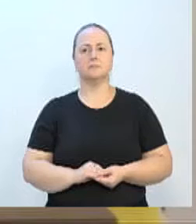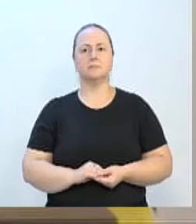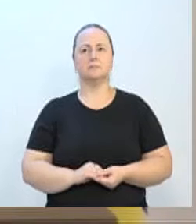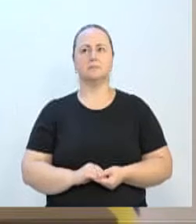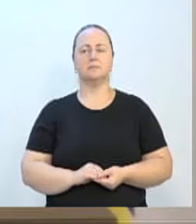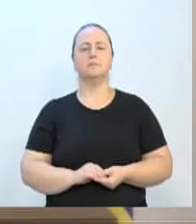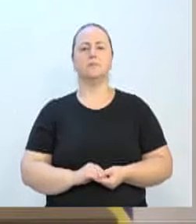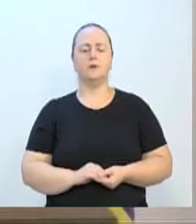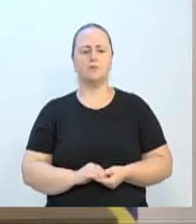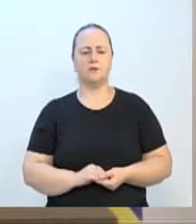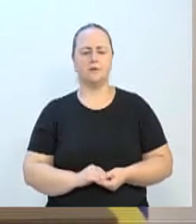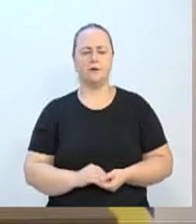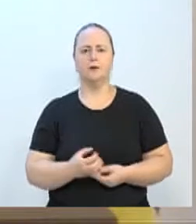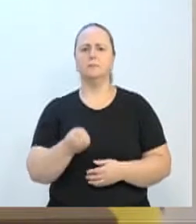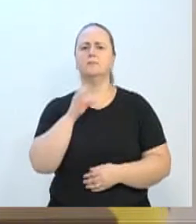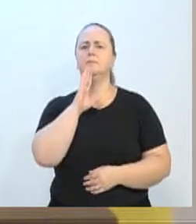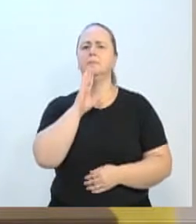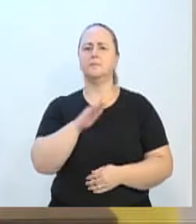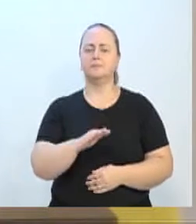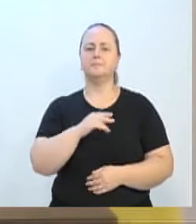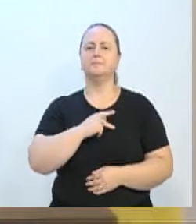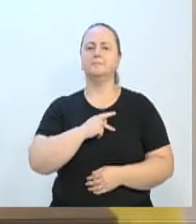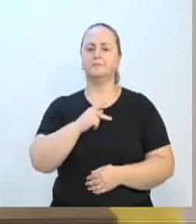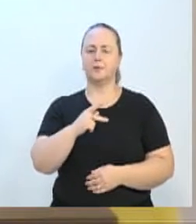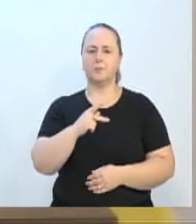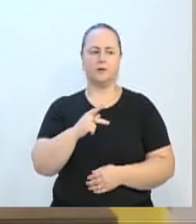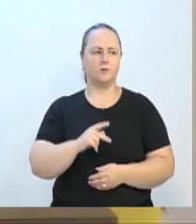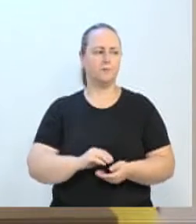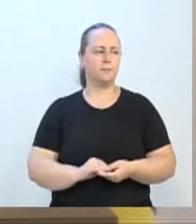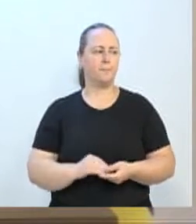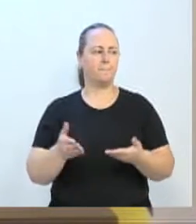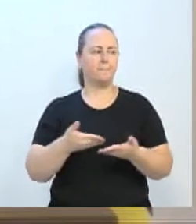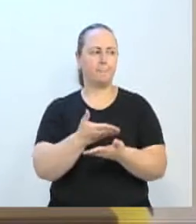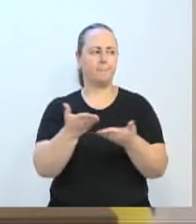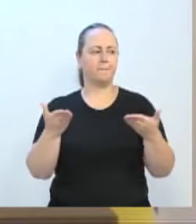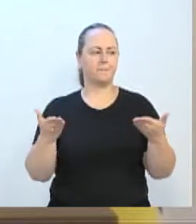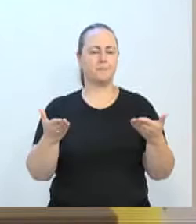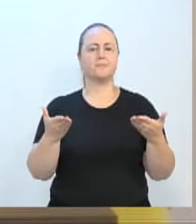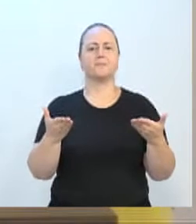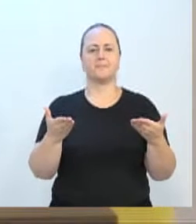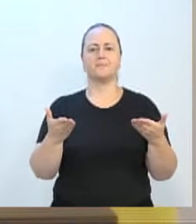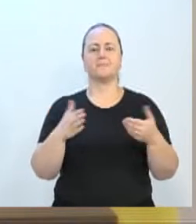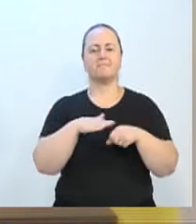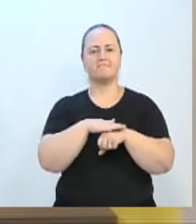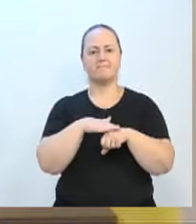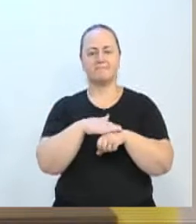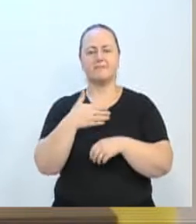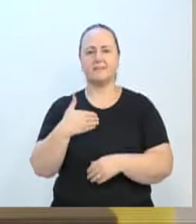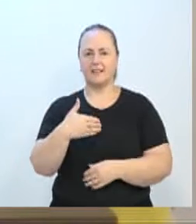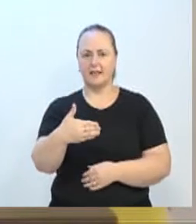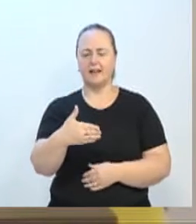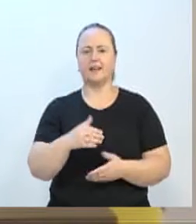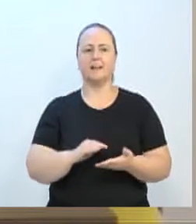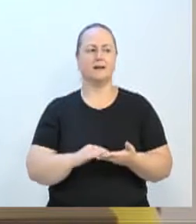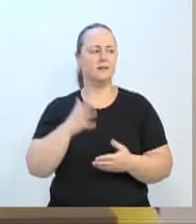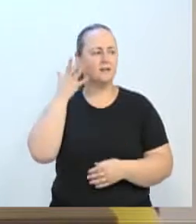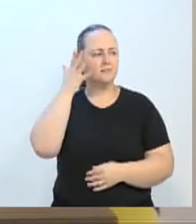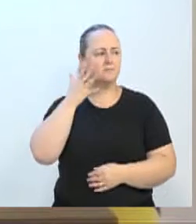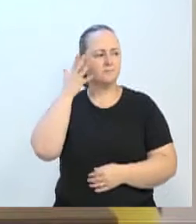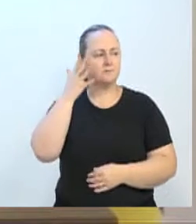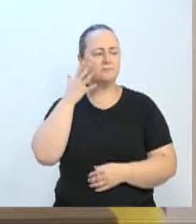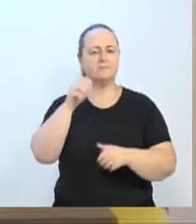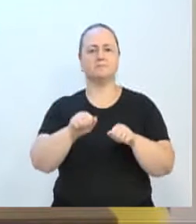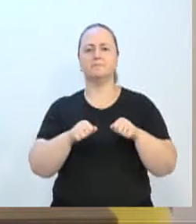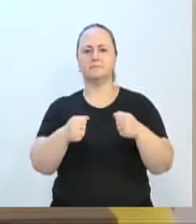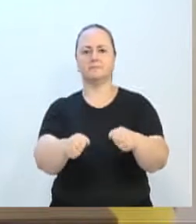Boa tarde, presidente. Boa tarde, colegas vereadores e vereadoras a toda a comunidade, o pessoal que nos acompanha aqui em plenário e também todos aqueles que nos acompanham